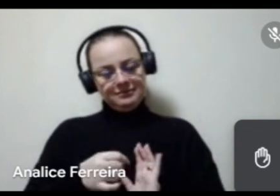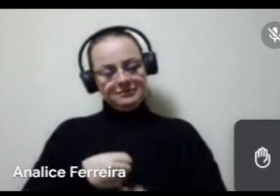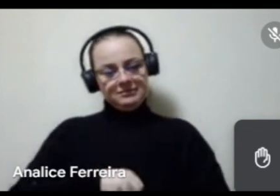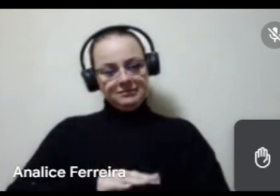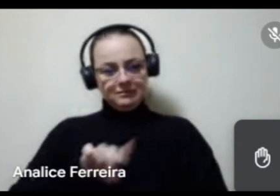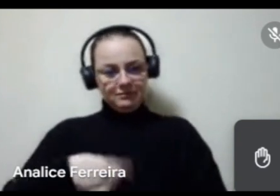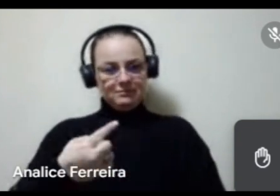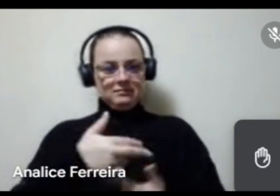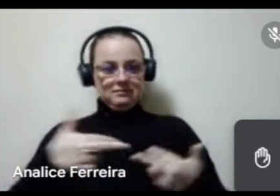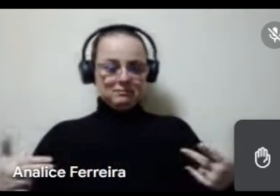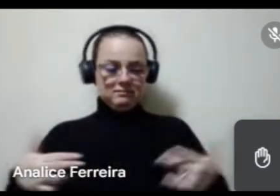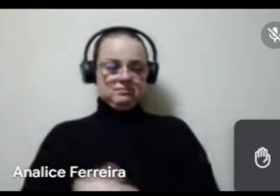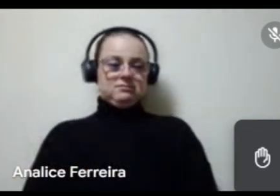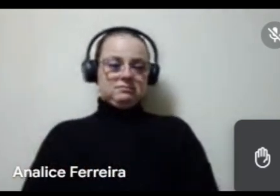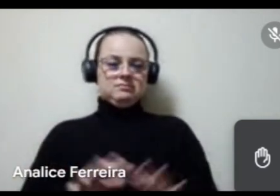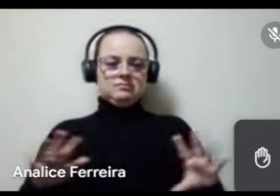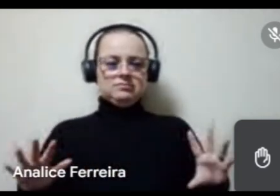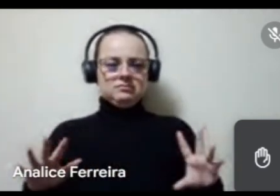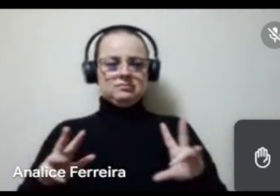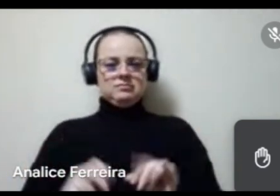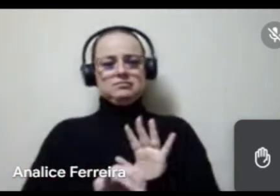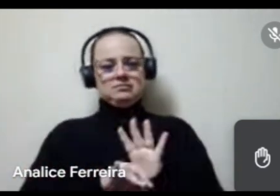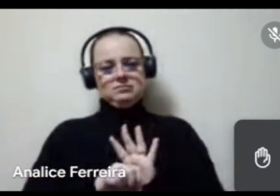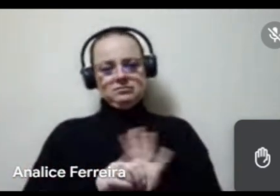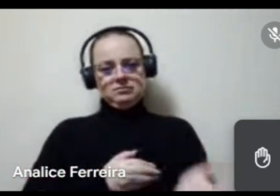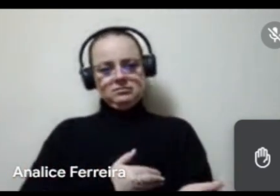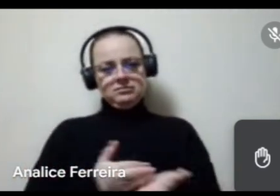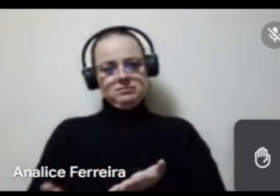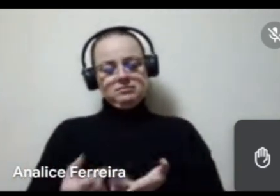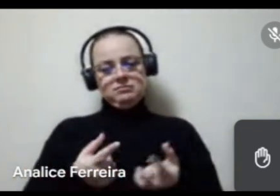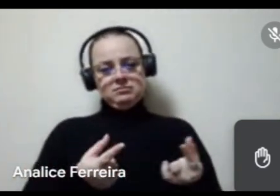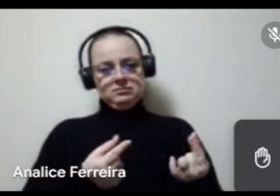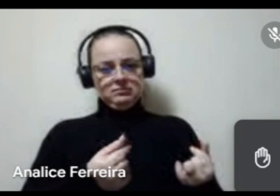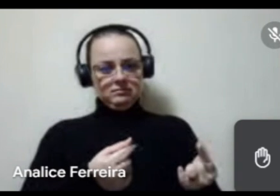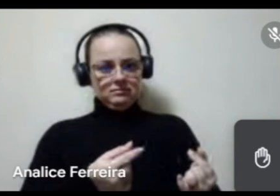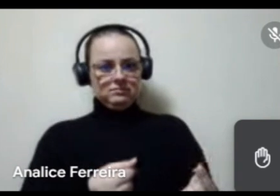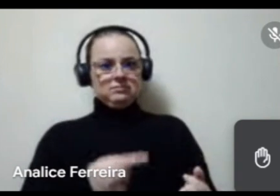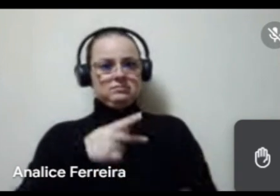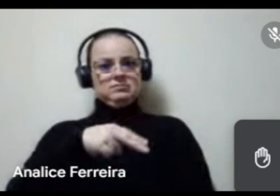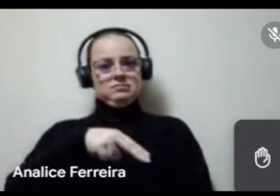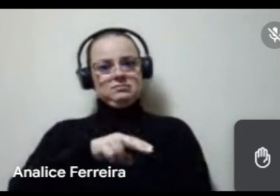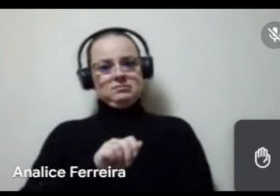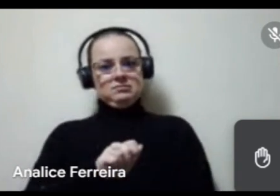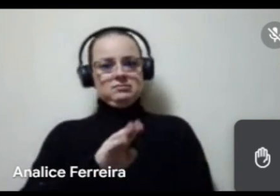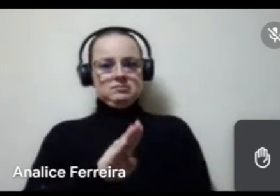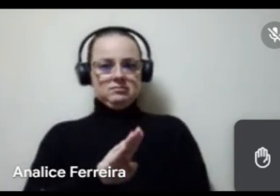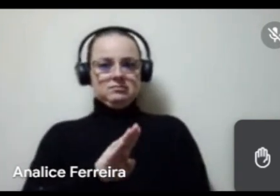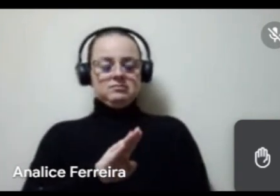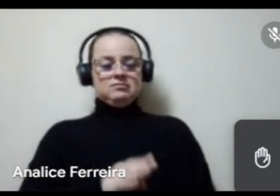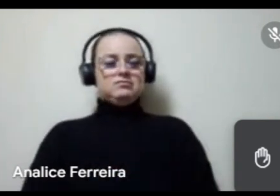que todo edital que seja feito a partir dos recursos da Audiplan que visem